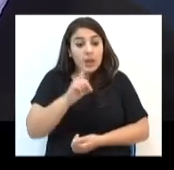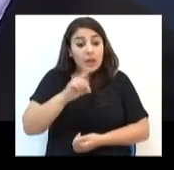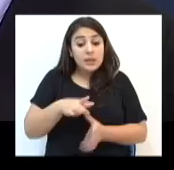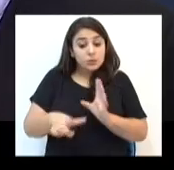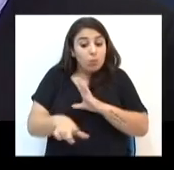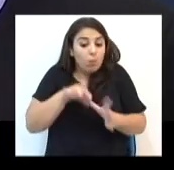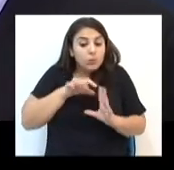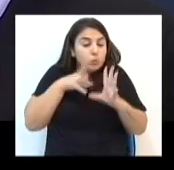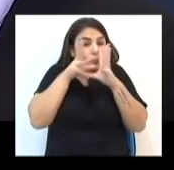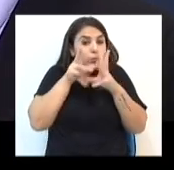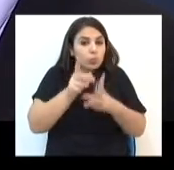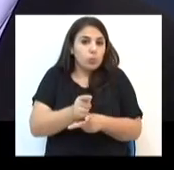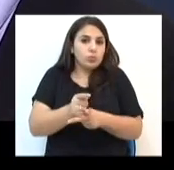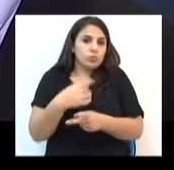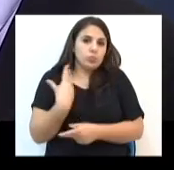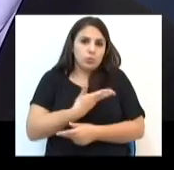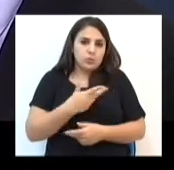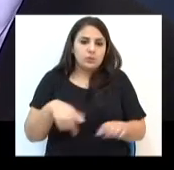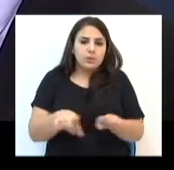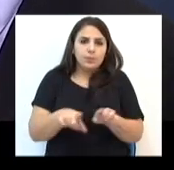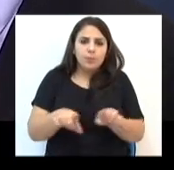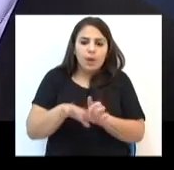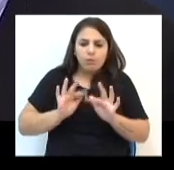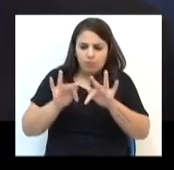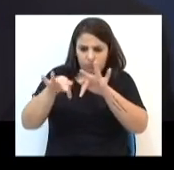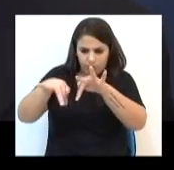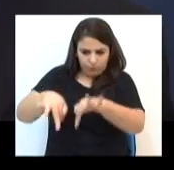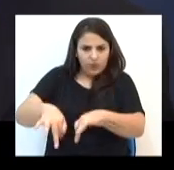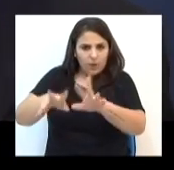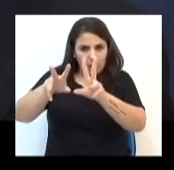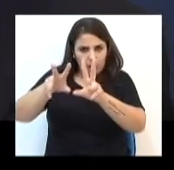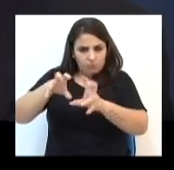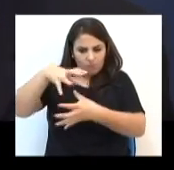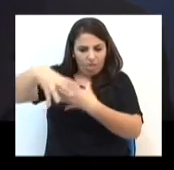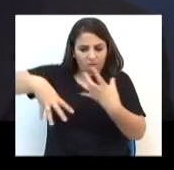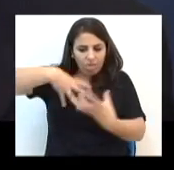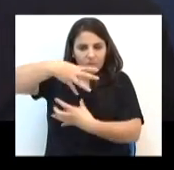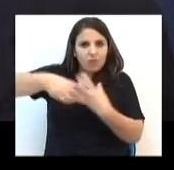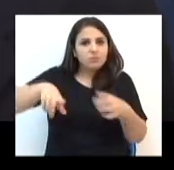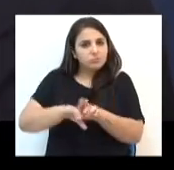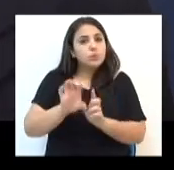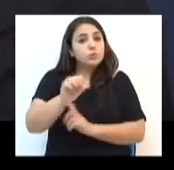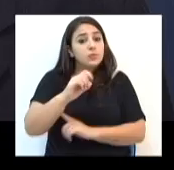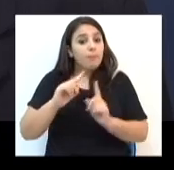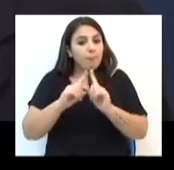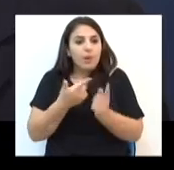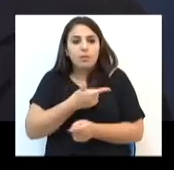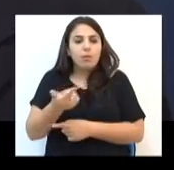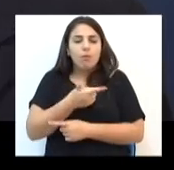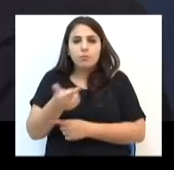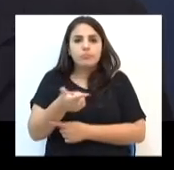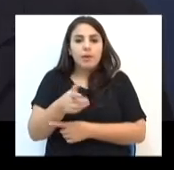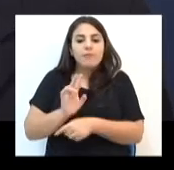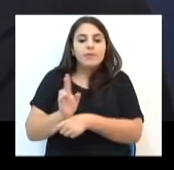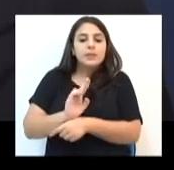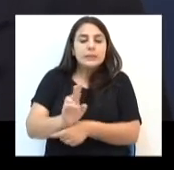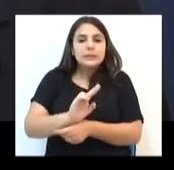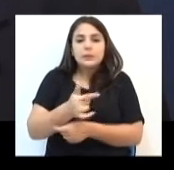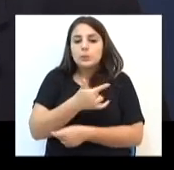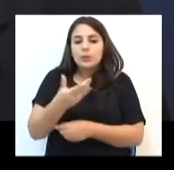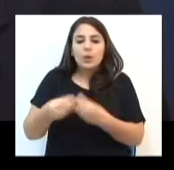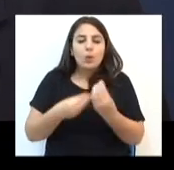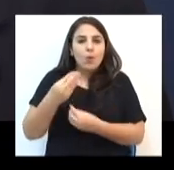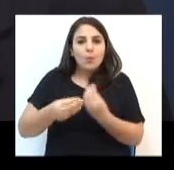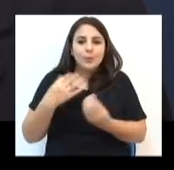Então, assim, é desejo de todos que acabe com essa baderna, sim, mas o problema é que não tem fiscalização, não tem